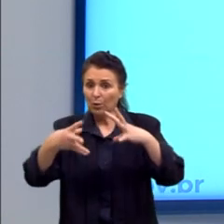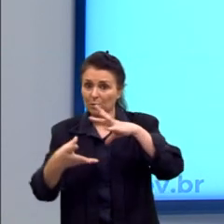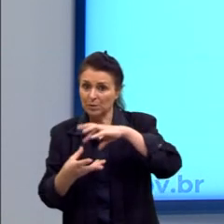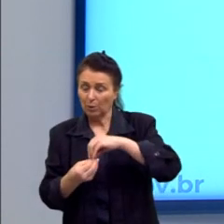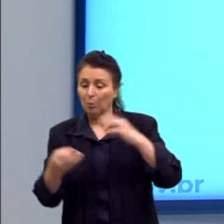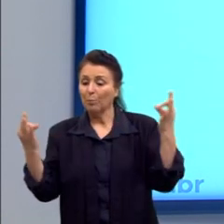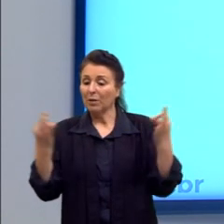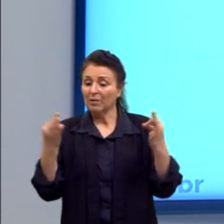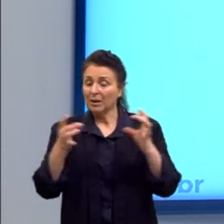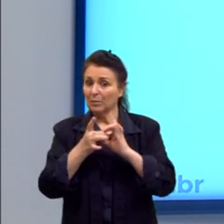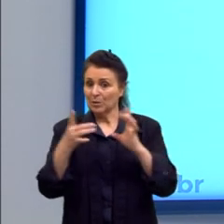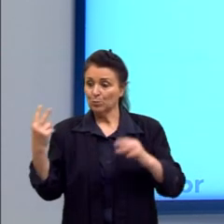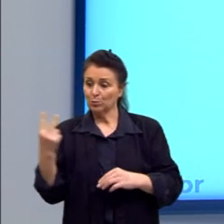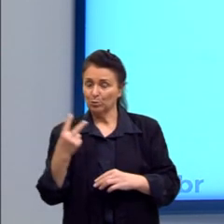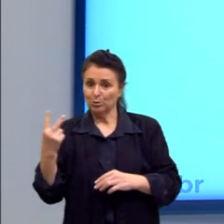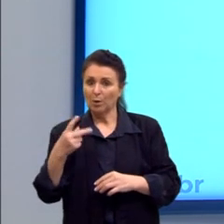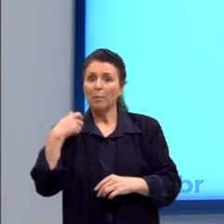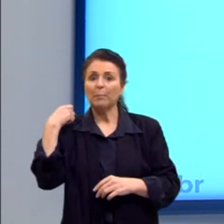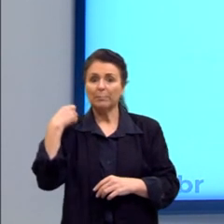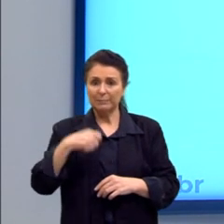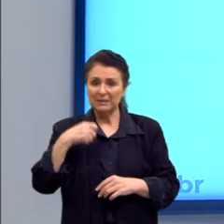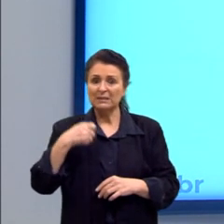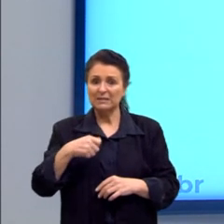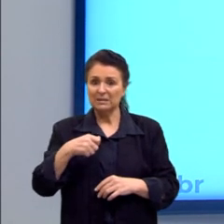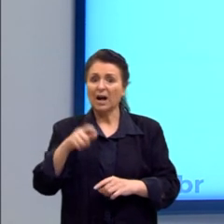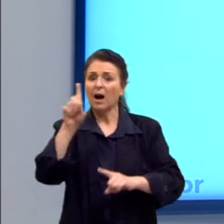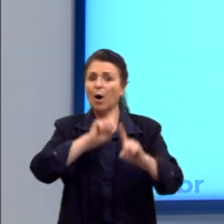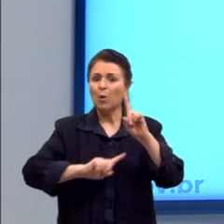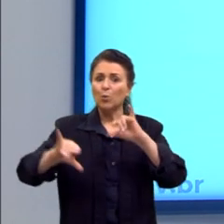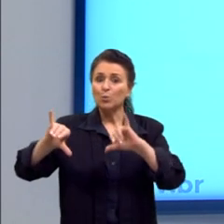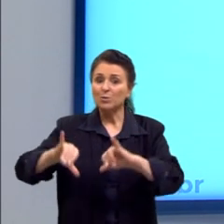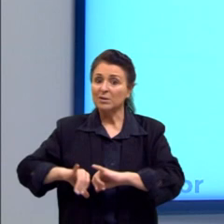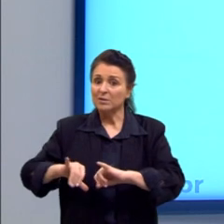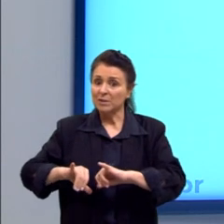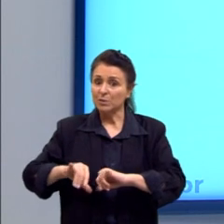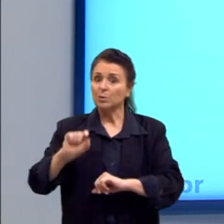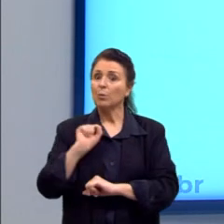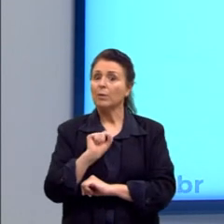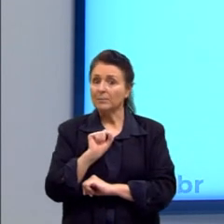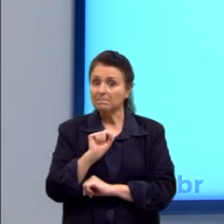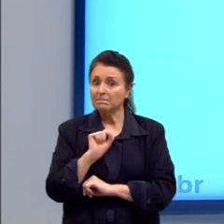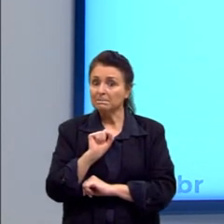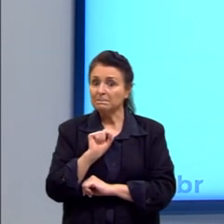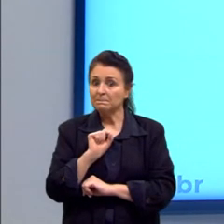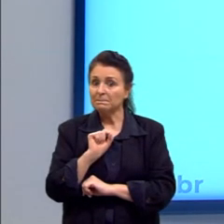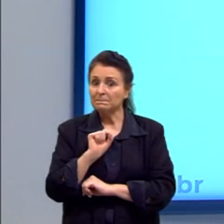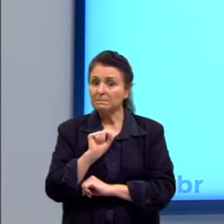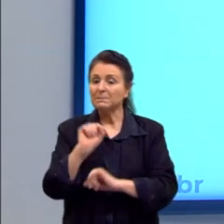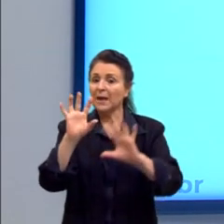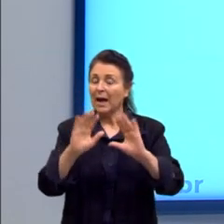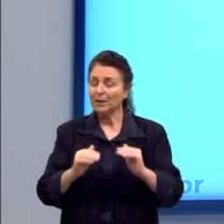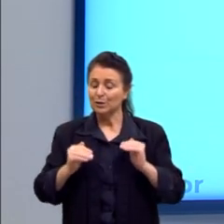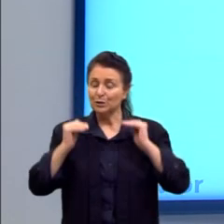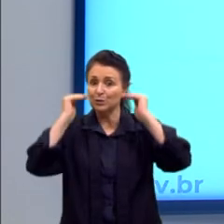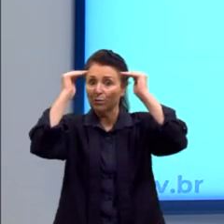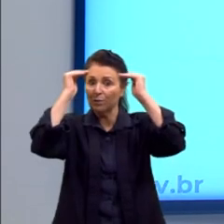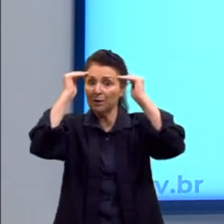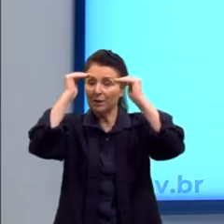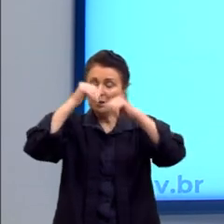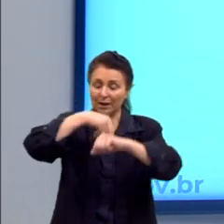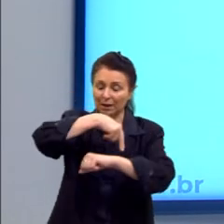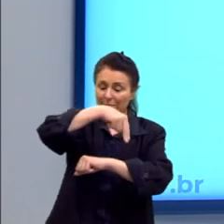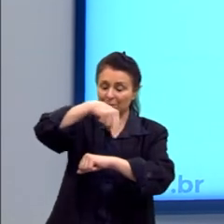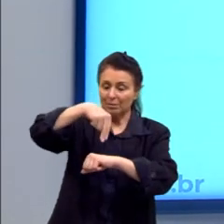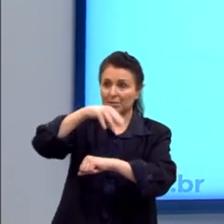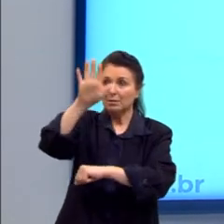perfeita democracia, precisaremos sacrificar a soberania nacional. Em virtude, em função de uma